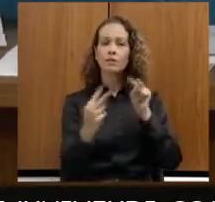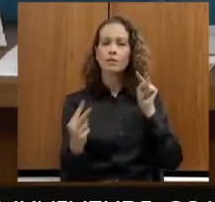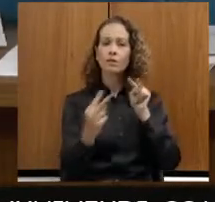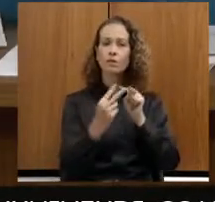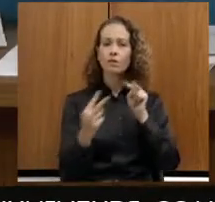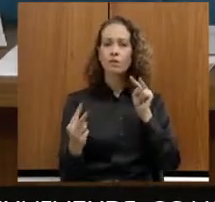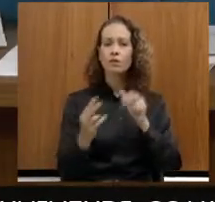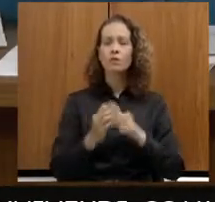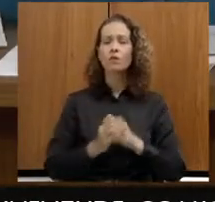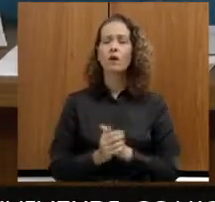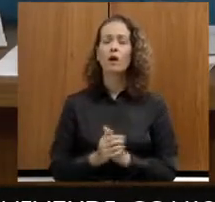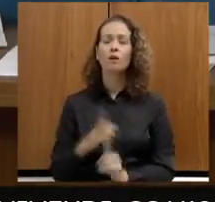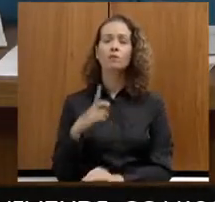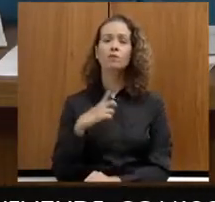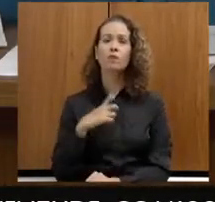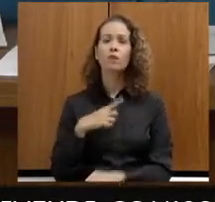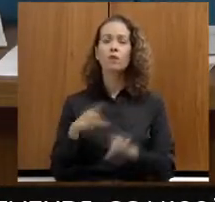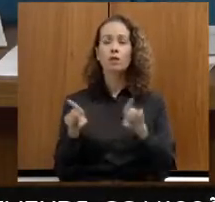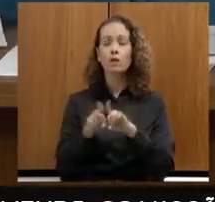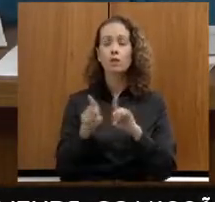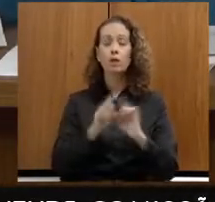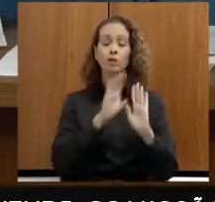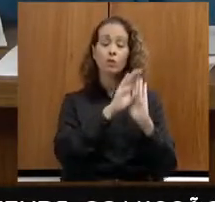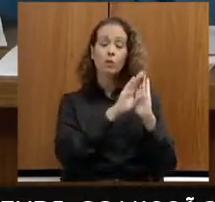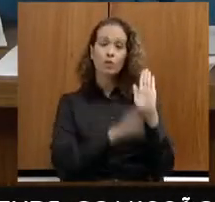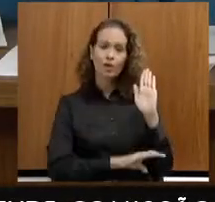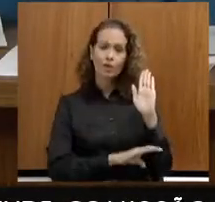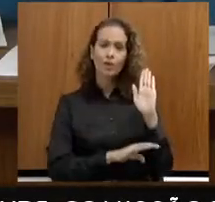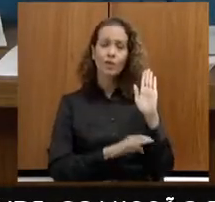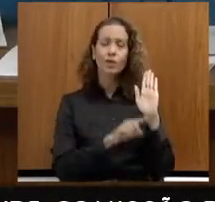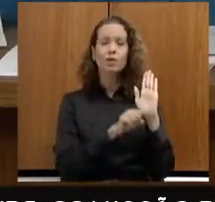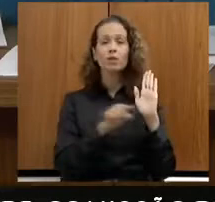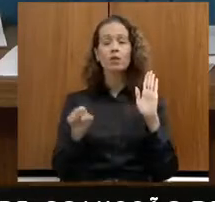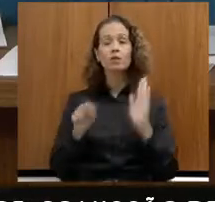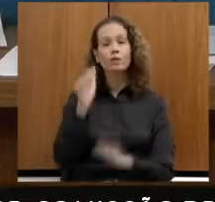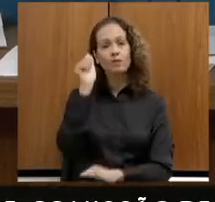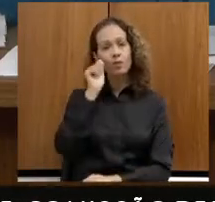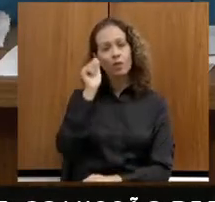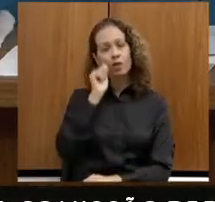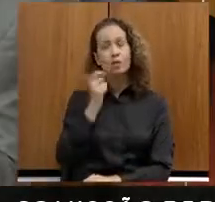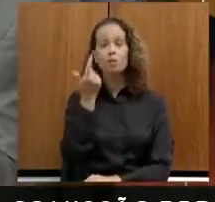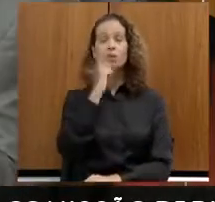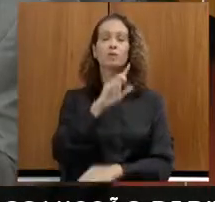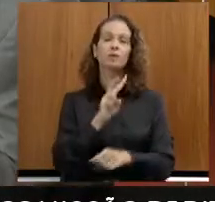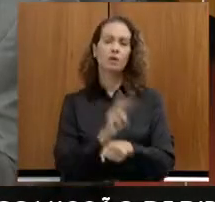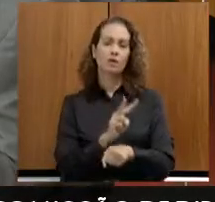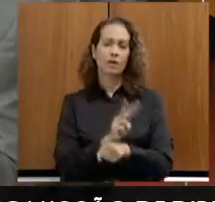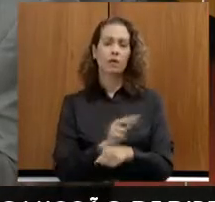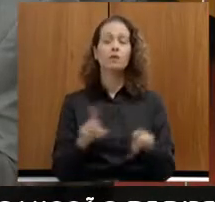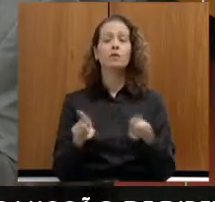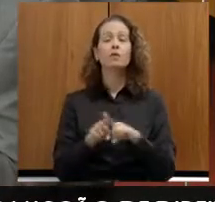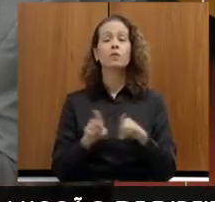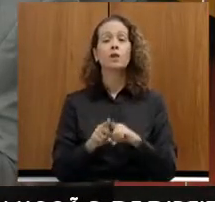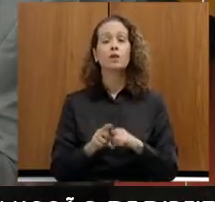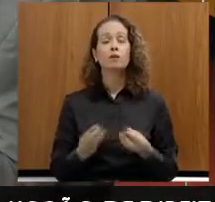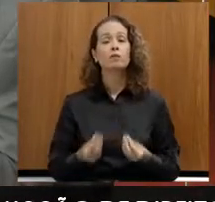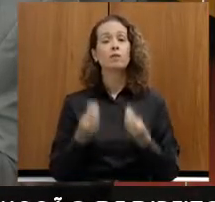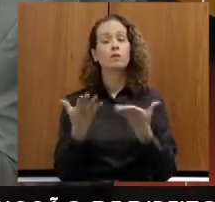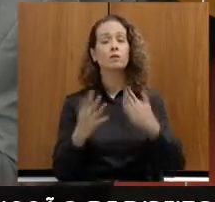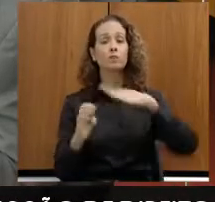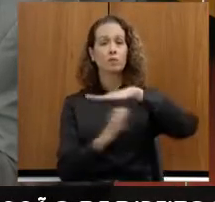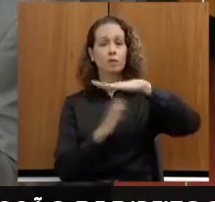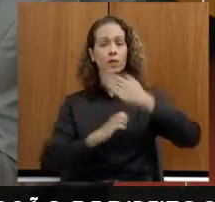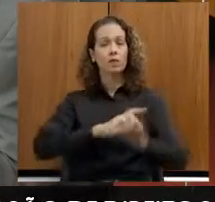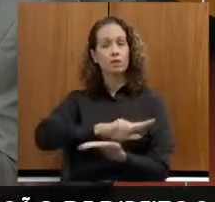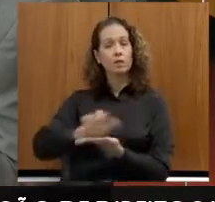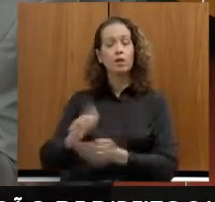um encontro do currículo dessas mulheres para vagas. E nós oferecemos também para essas empresas um